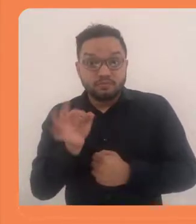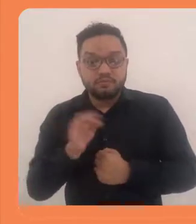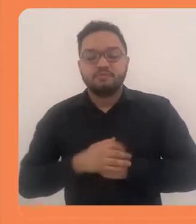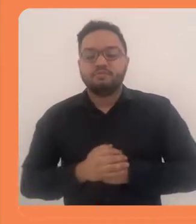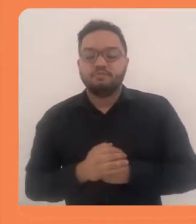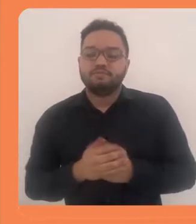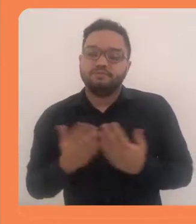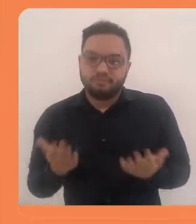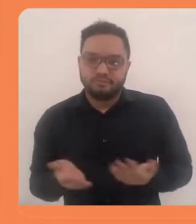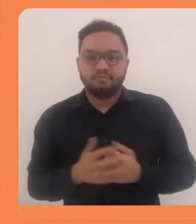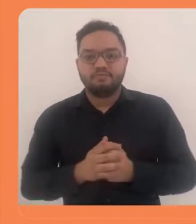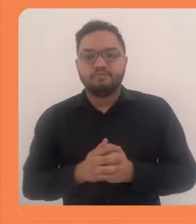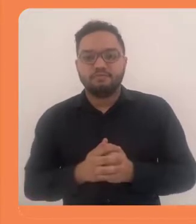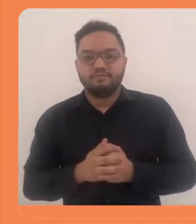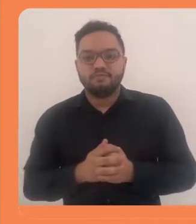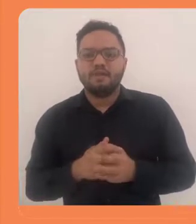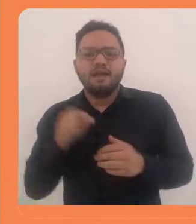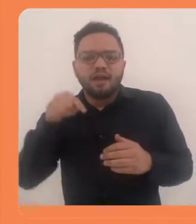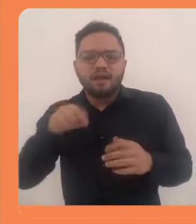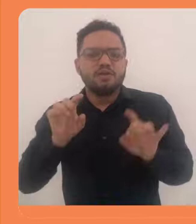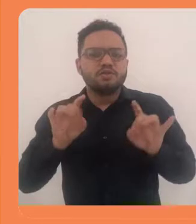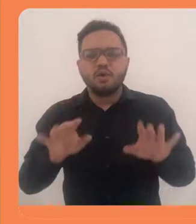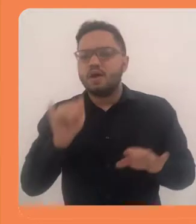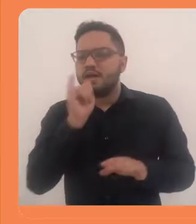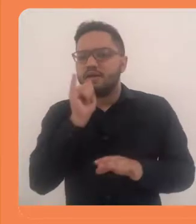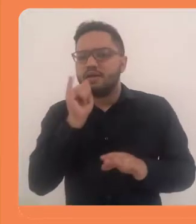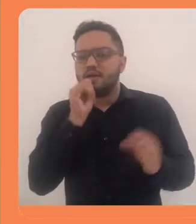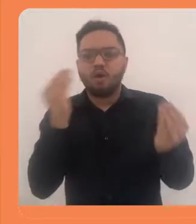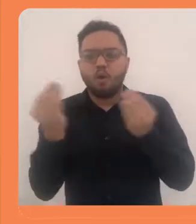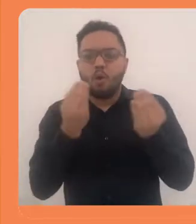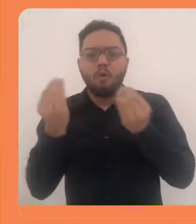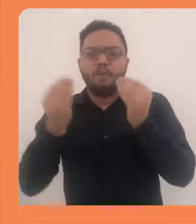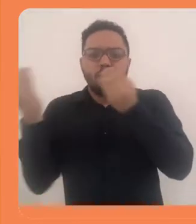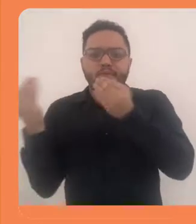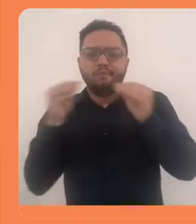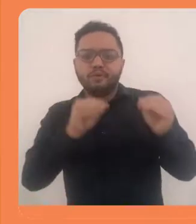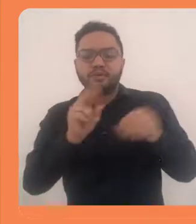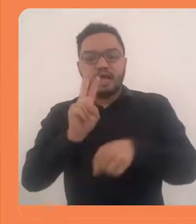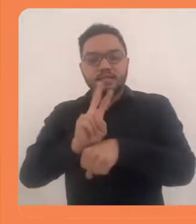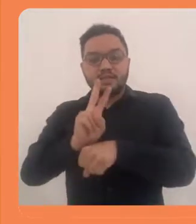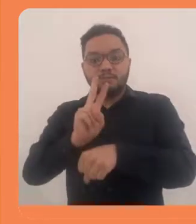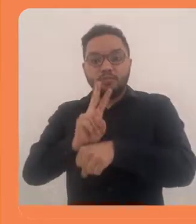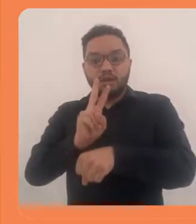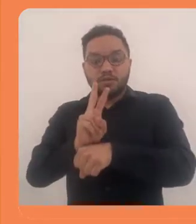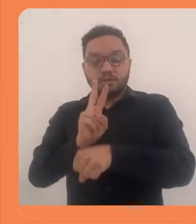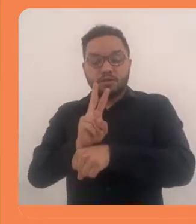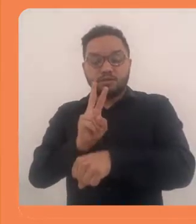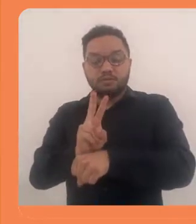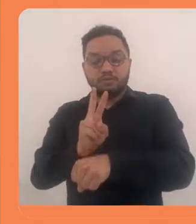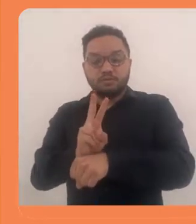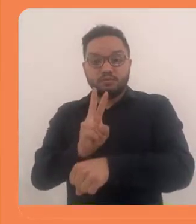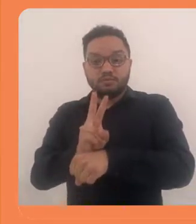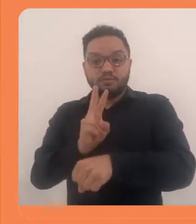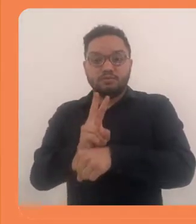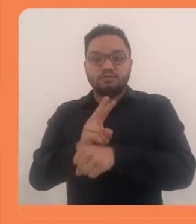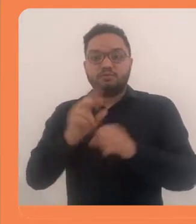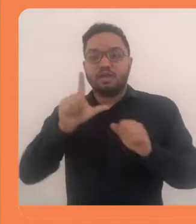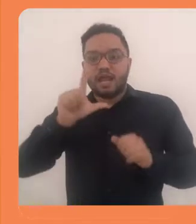Certo? Bom, esse aqui foi só um exemplo de como incorporar uma simulação